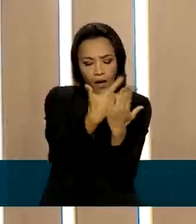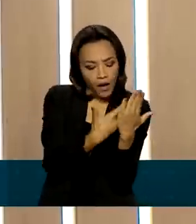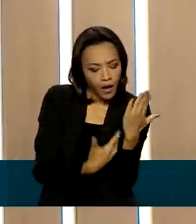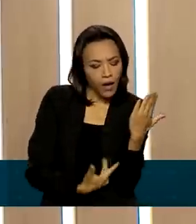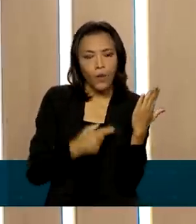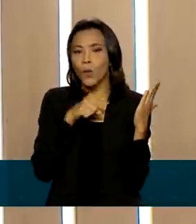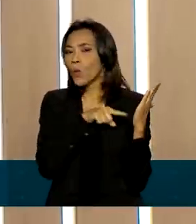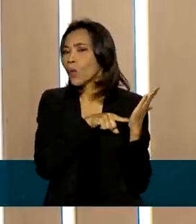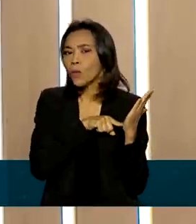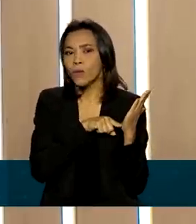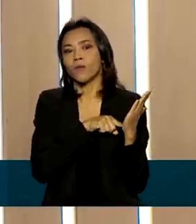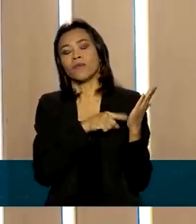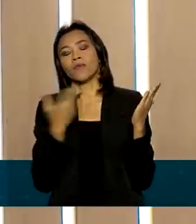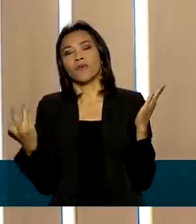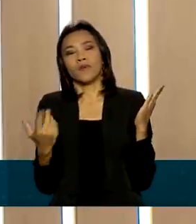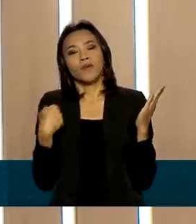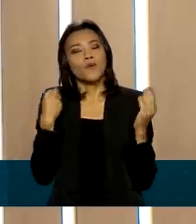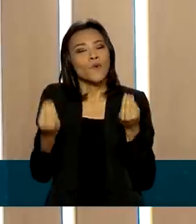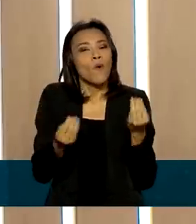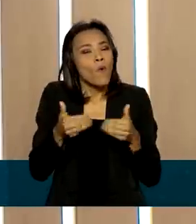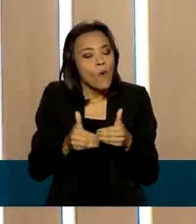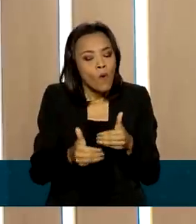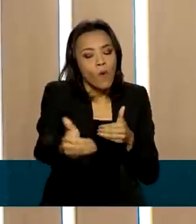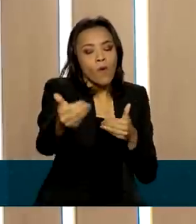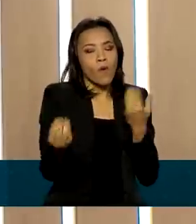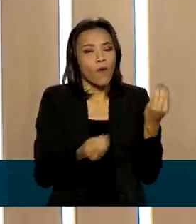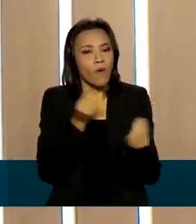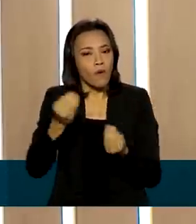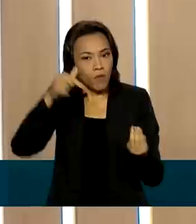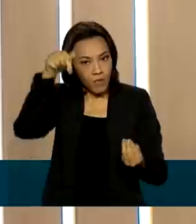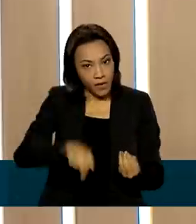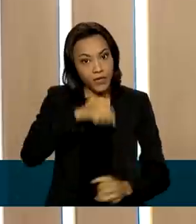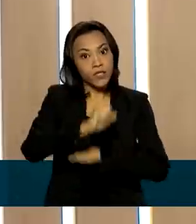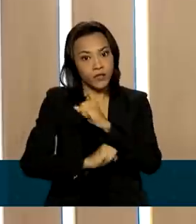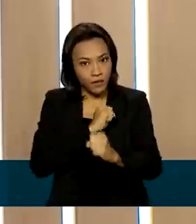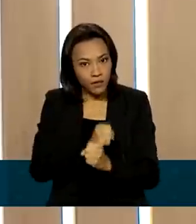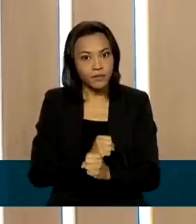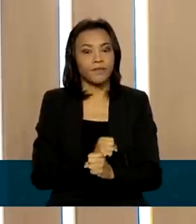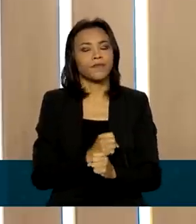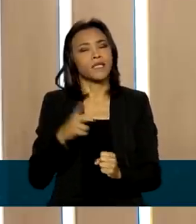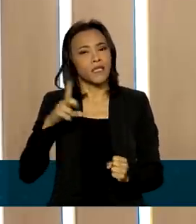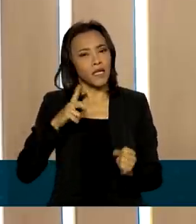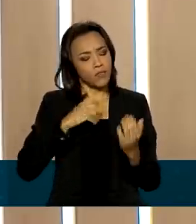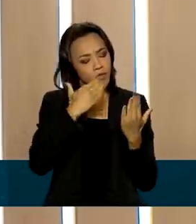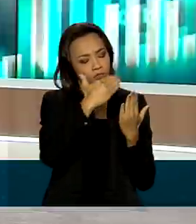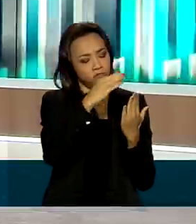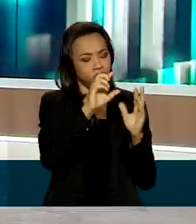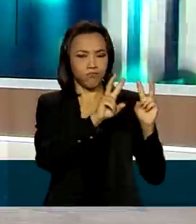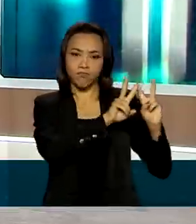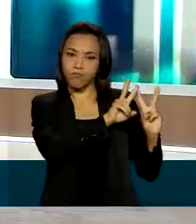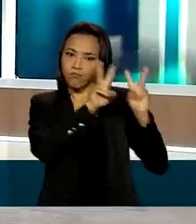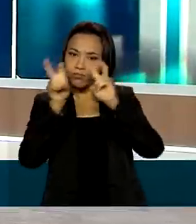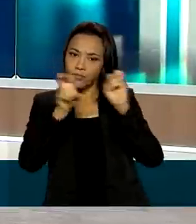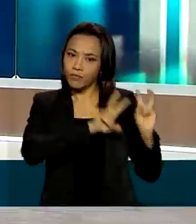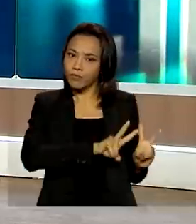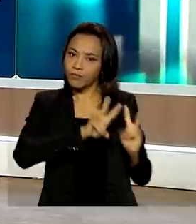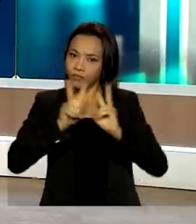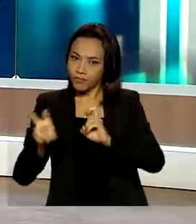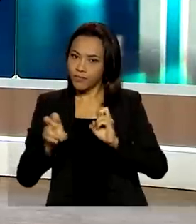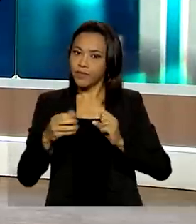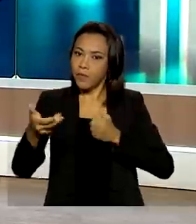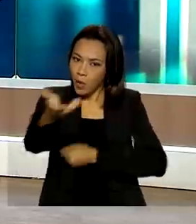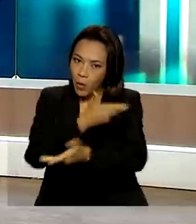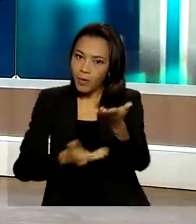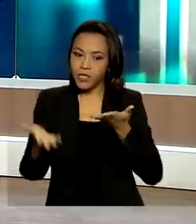trazendo as expectativas do governo para este ano. E nós trouxemos alguns pontos principais para você, telespectador, e vamos